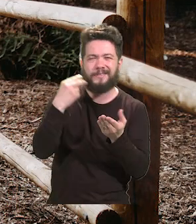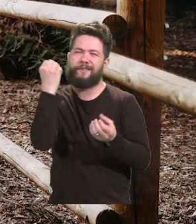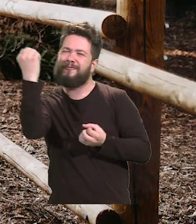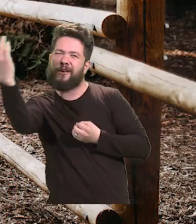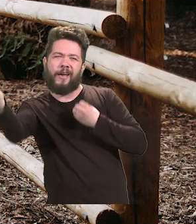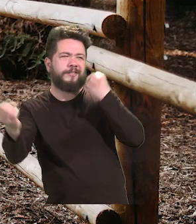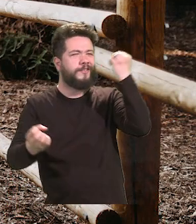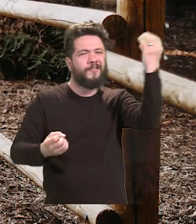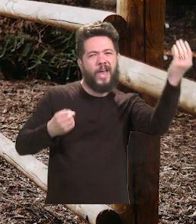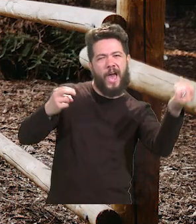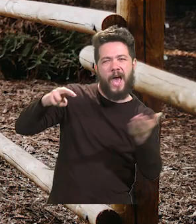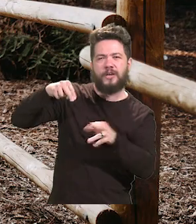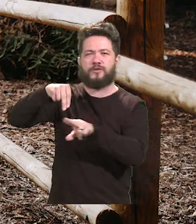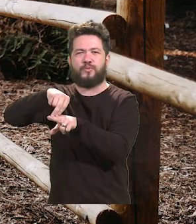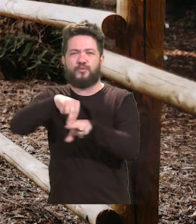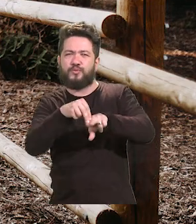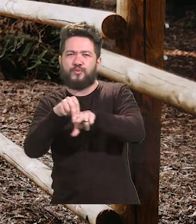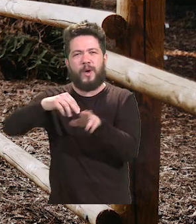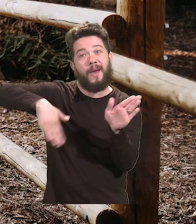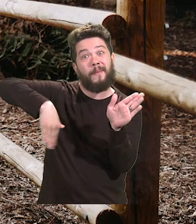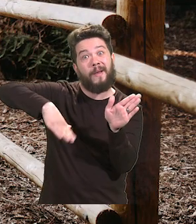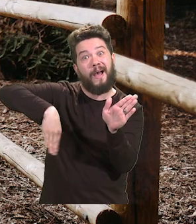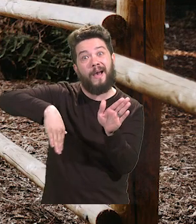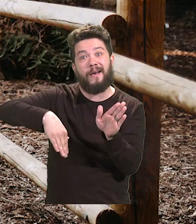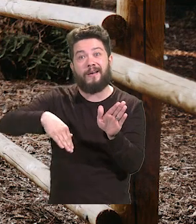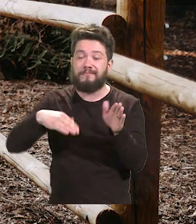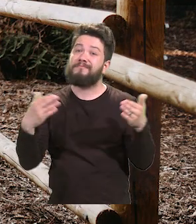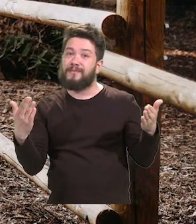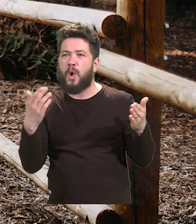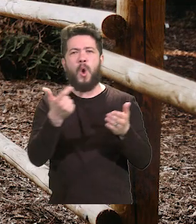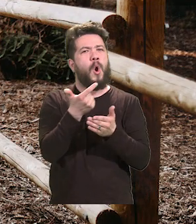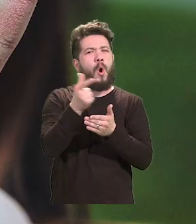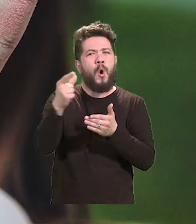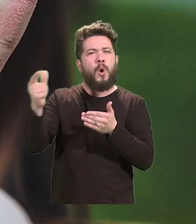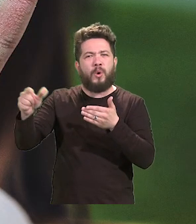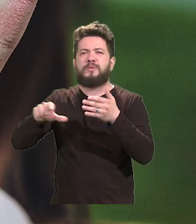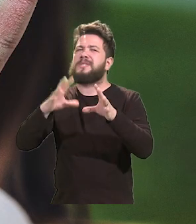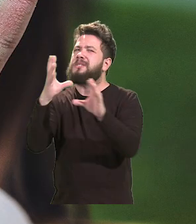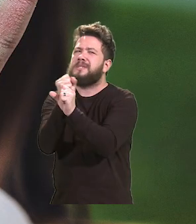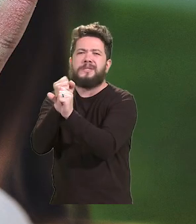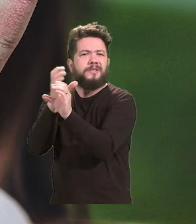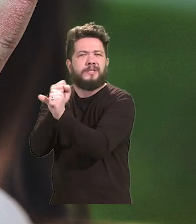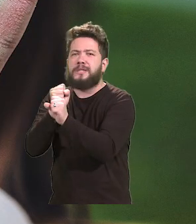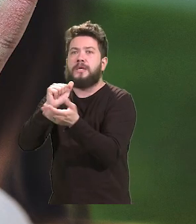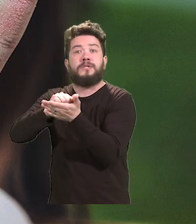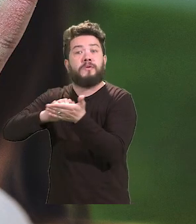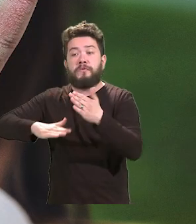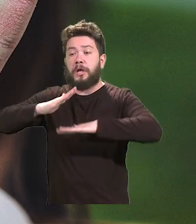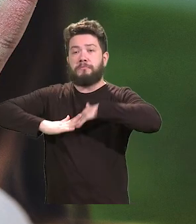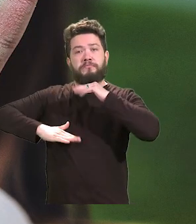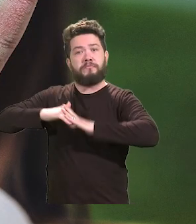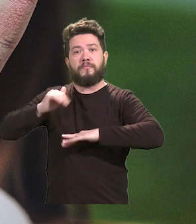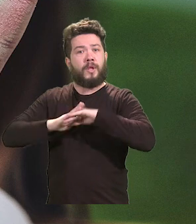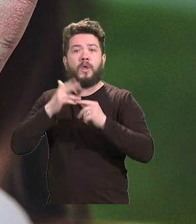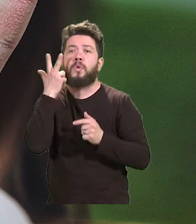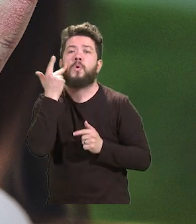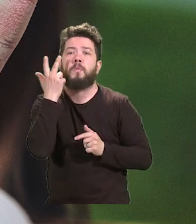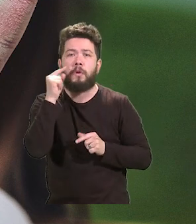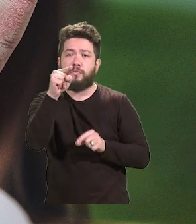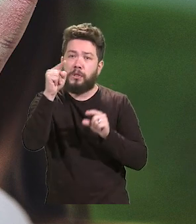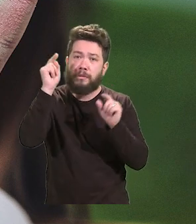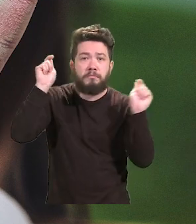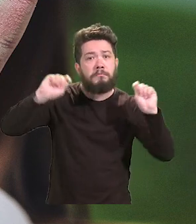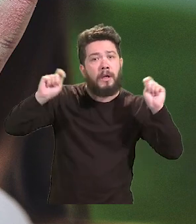problema algum, praticamente sem nenhum ou pouco esforço. Portanto, lembre-se, quando sair,